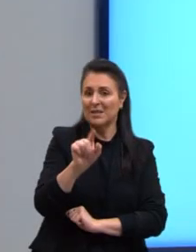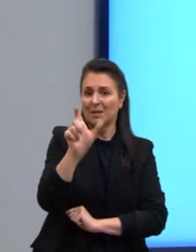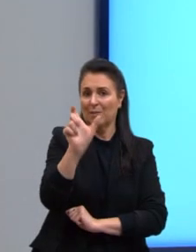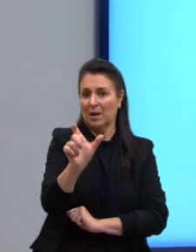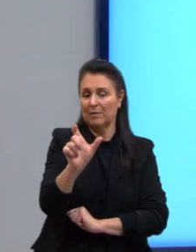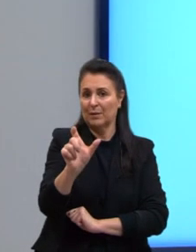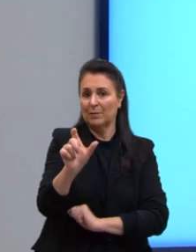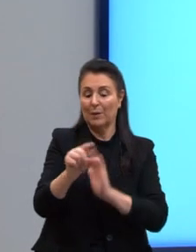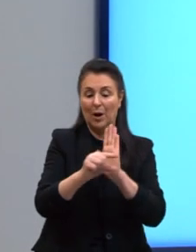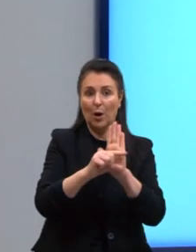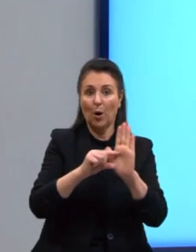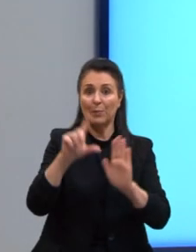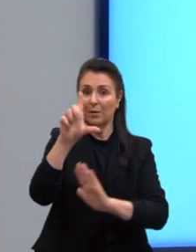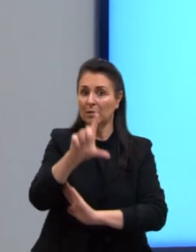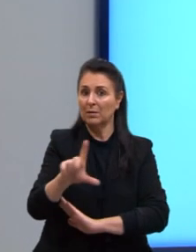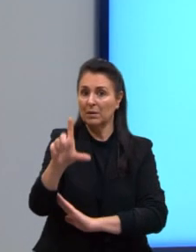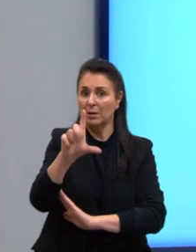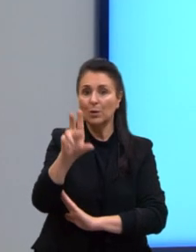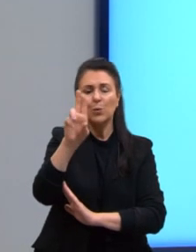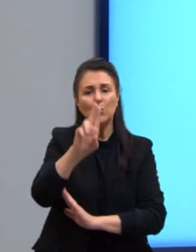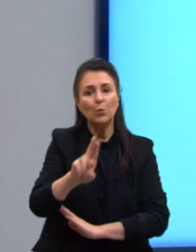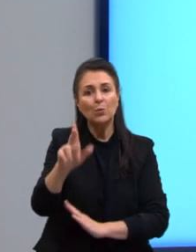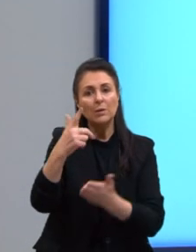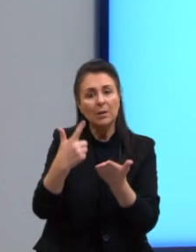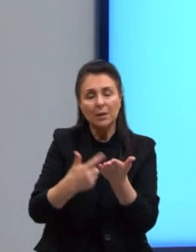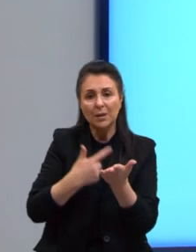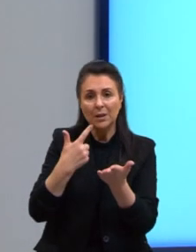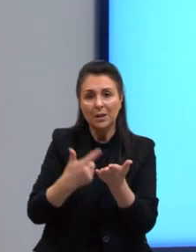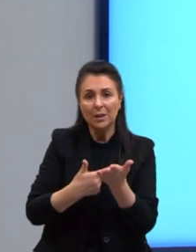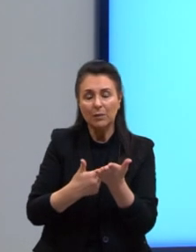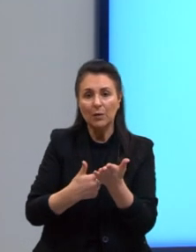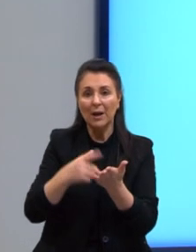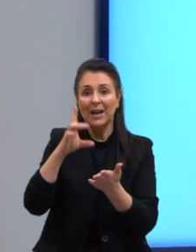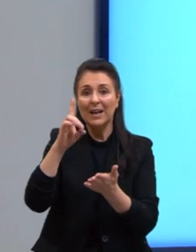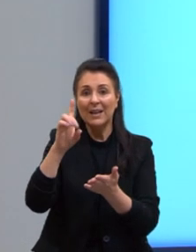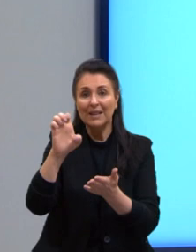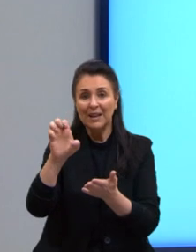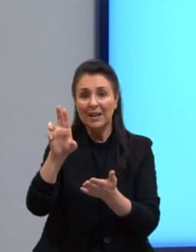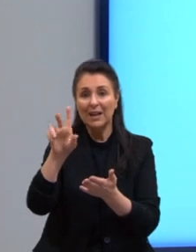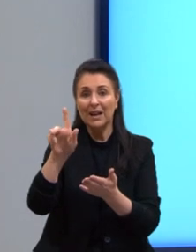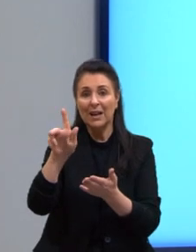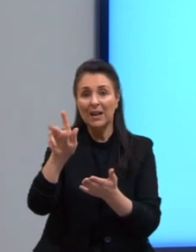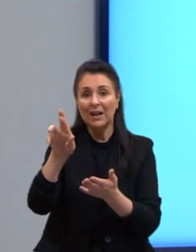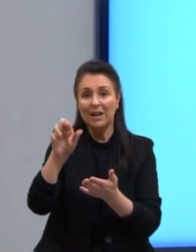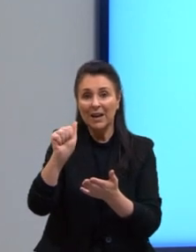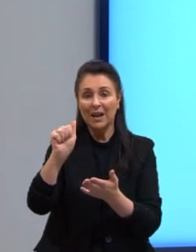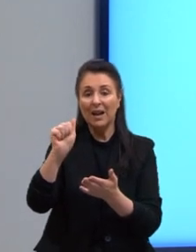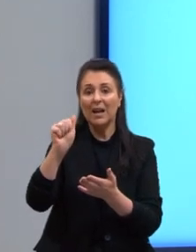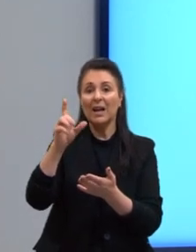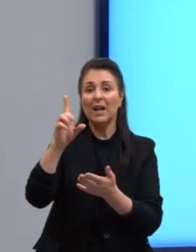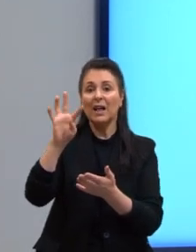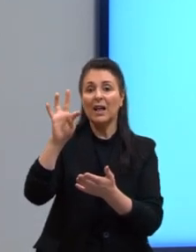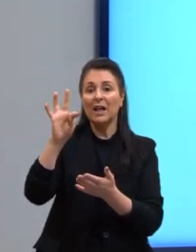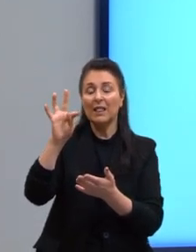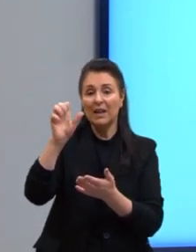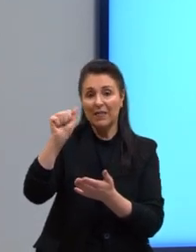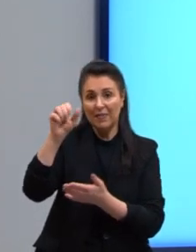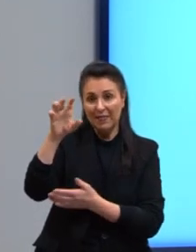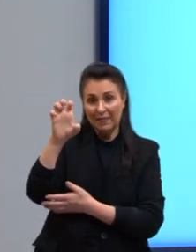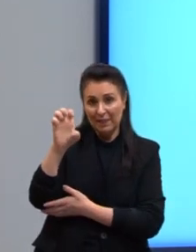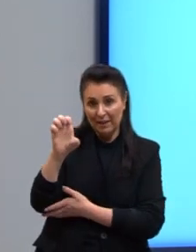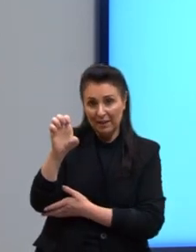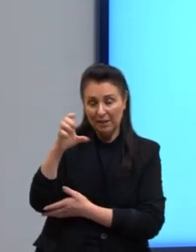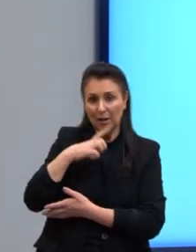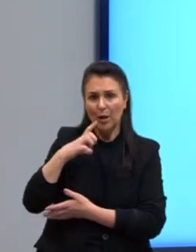literária, livro. Para degradante, humilhante. Então,